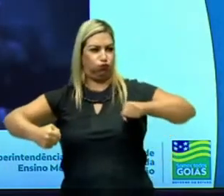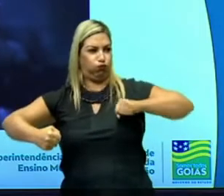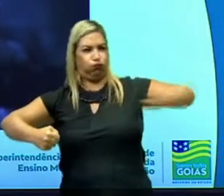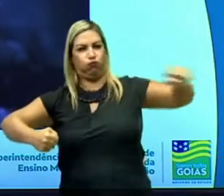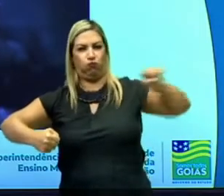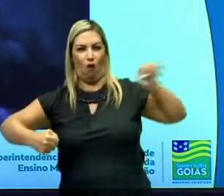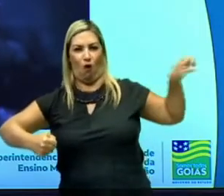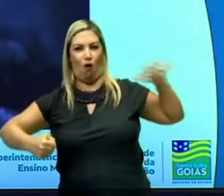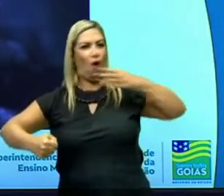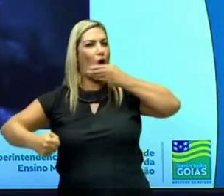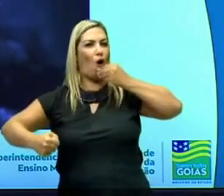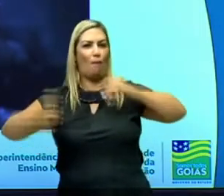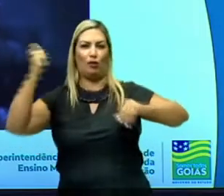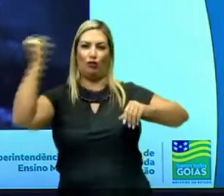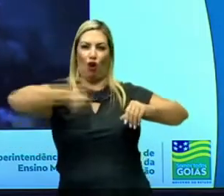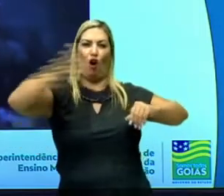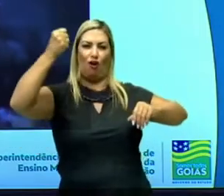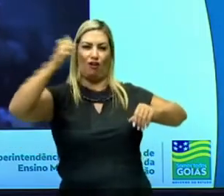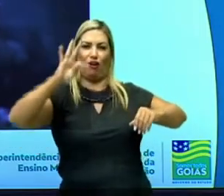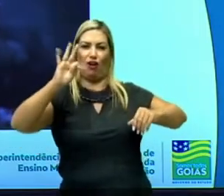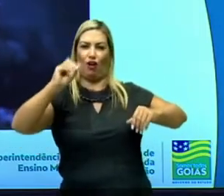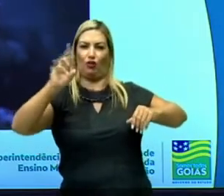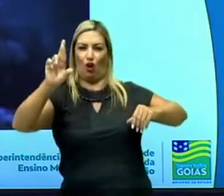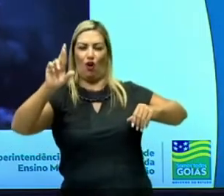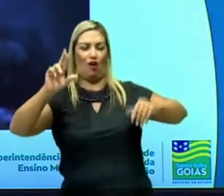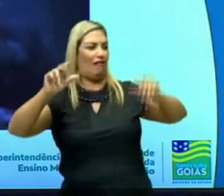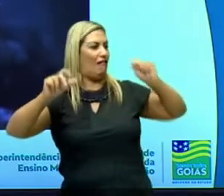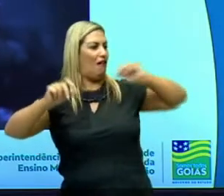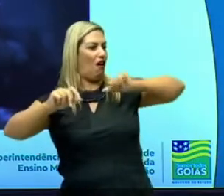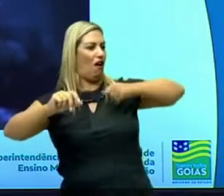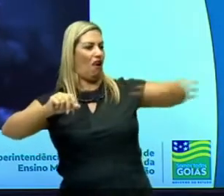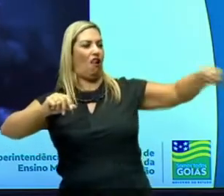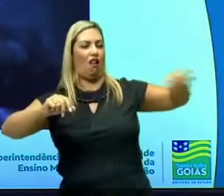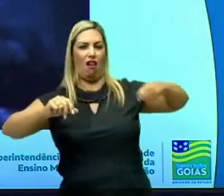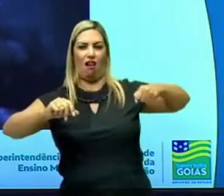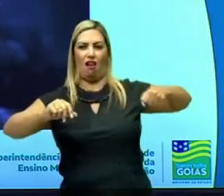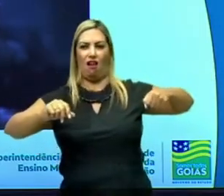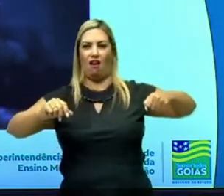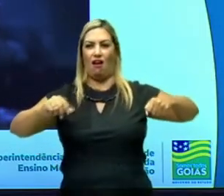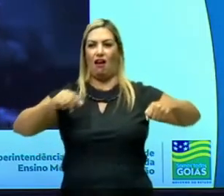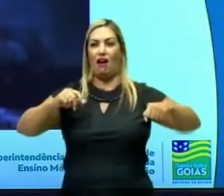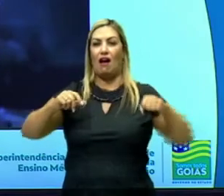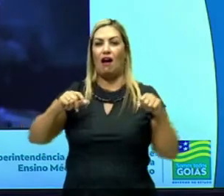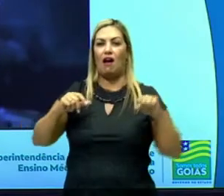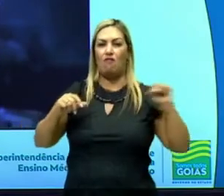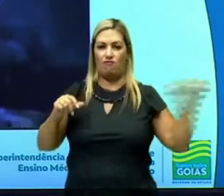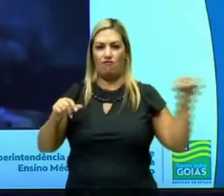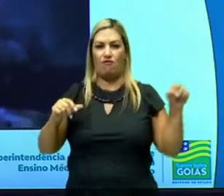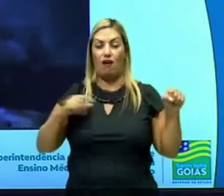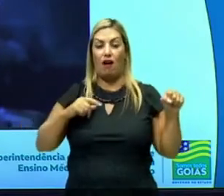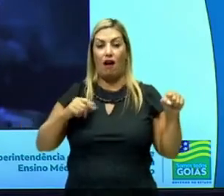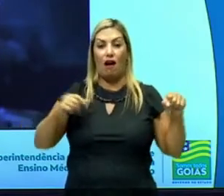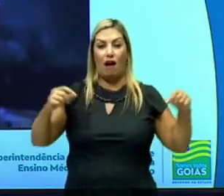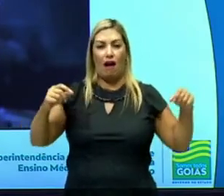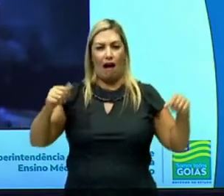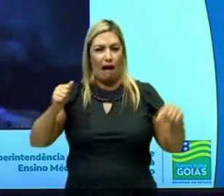Thor. Meus vídeos não estão funcionando, né? Fazer o quê? Ele dá um soco no Thor. Aí eu te pergunto, ação e reação, é só quando ele faz